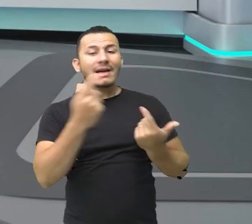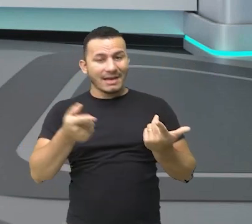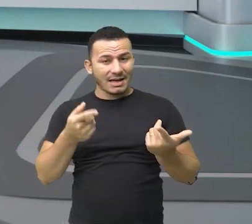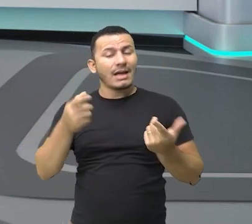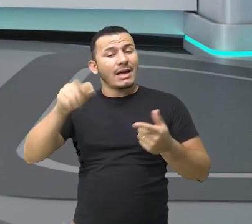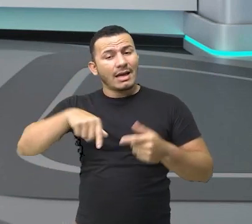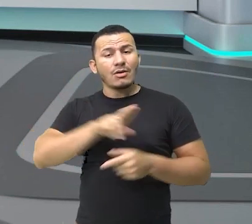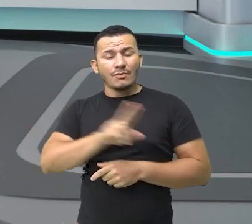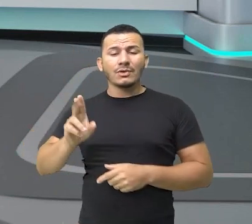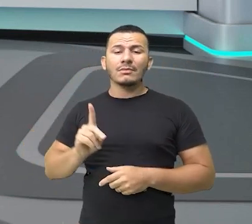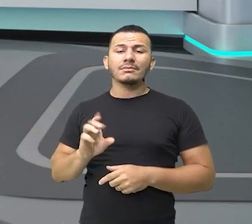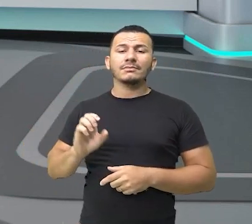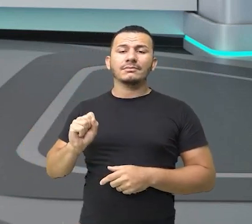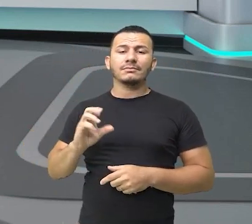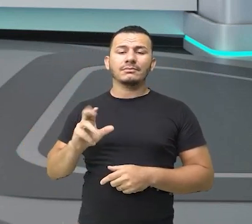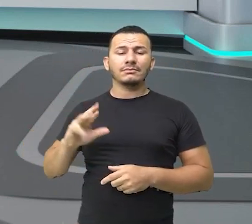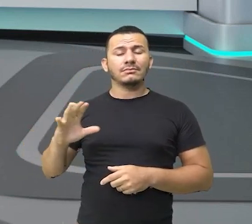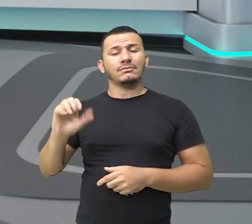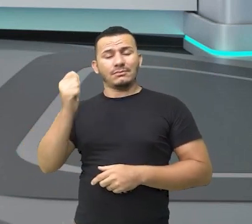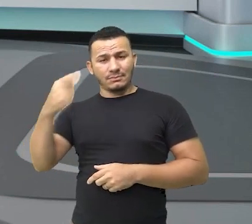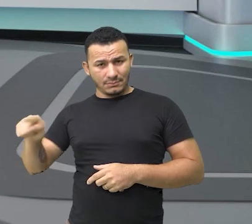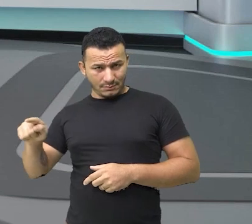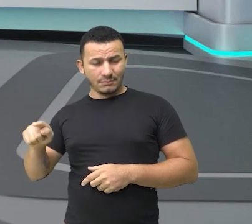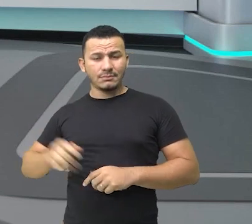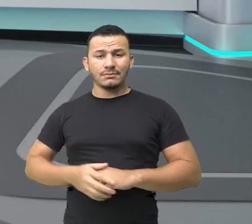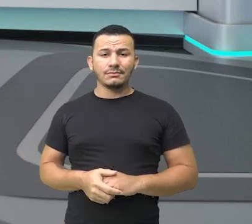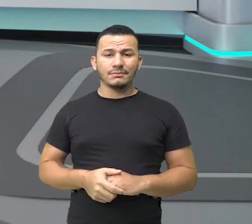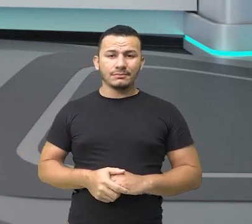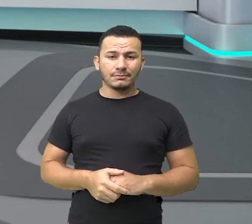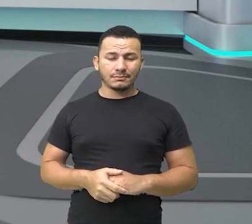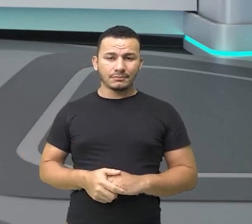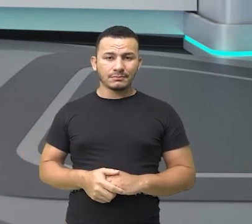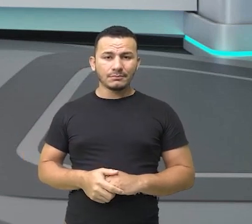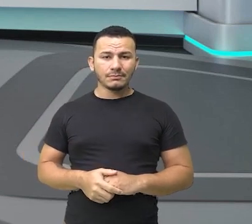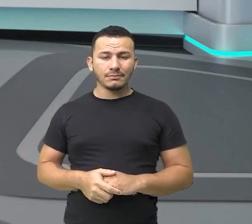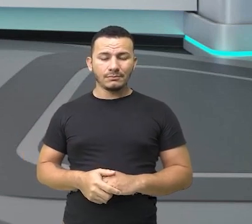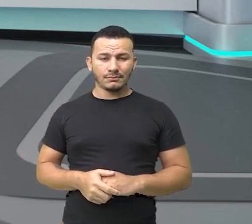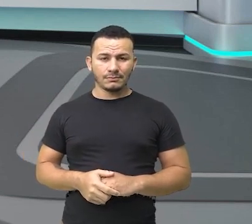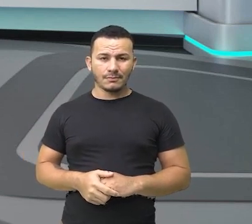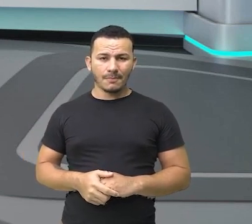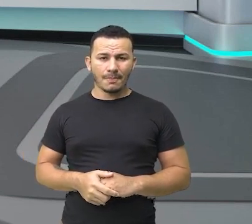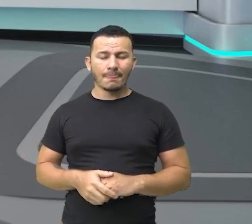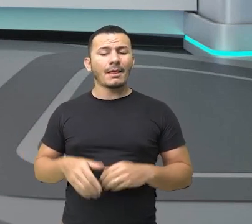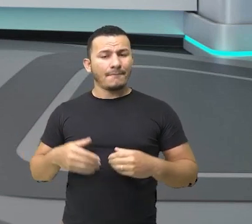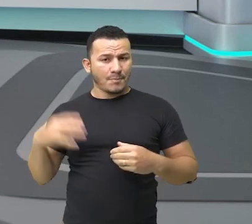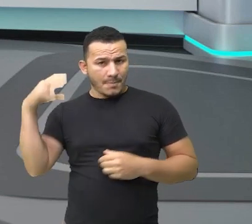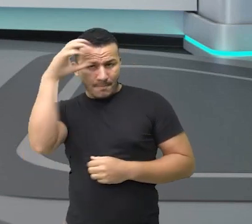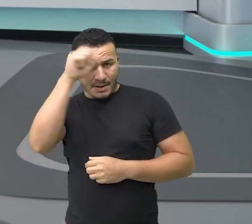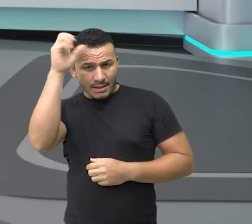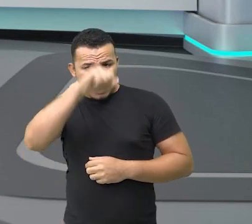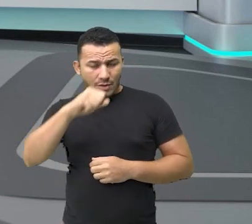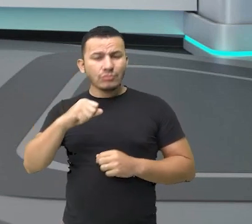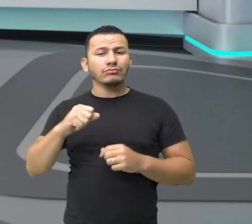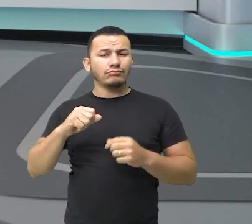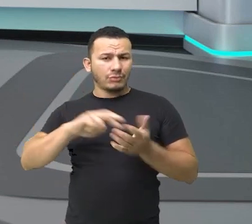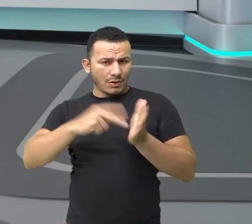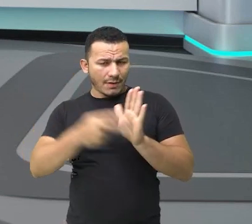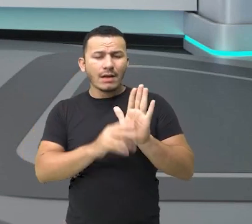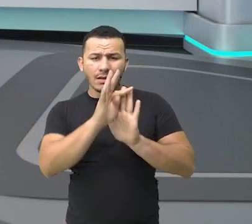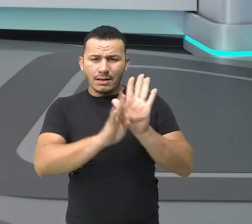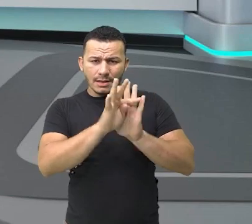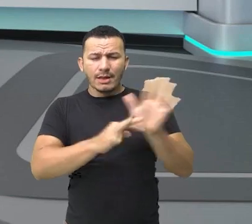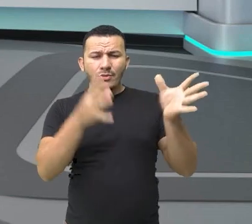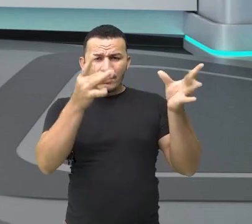com este quadro, com essa representação aqui da Índia Iracema, ok? Então, compreendendo melhor o que é um texto descritivo.